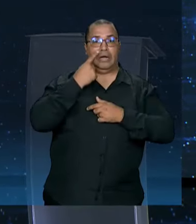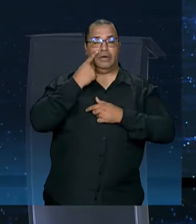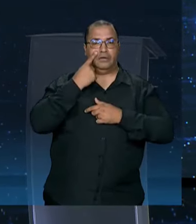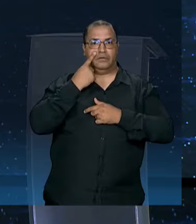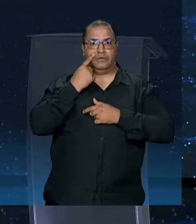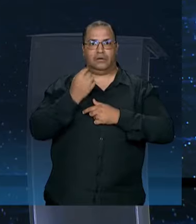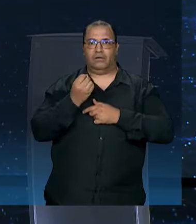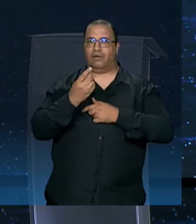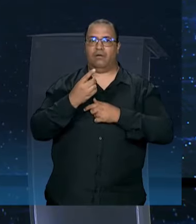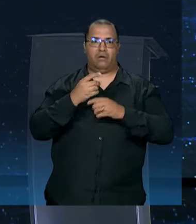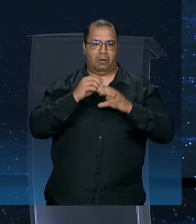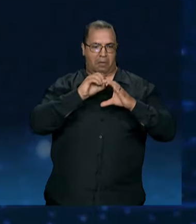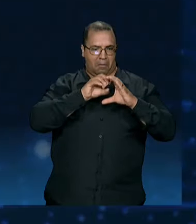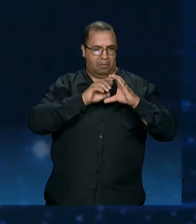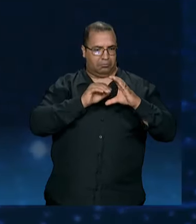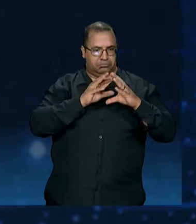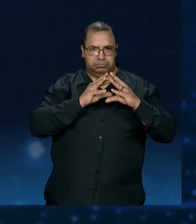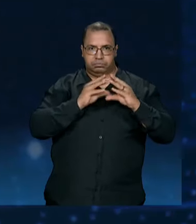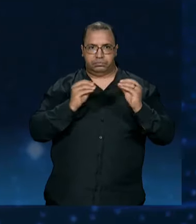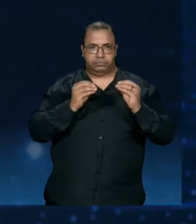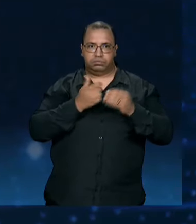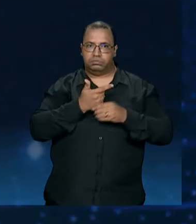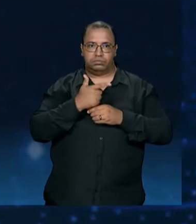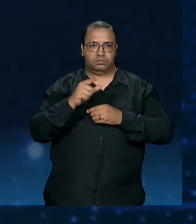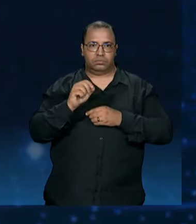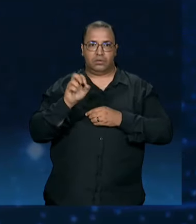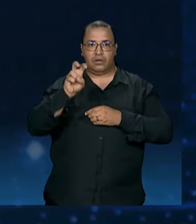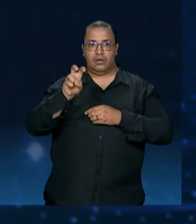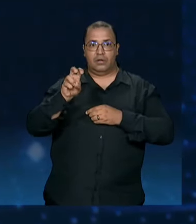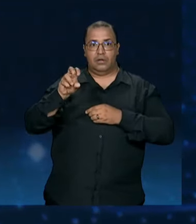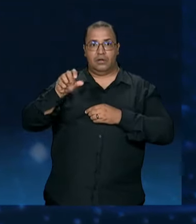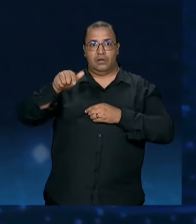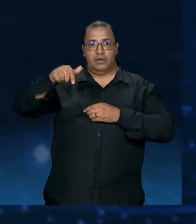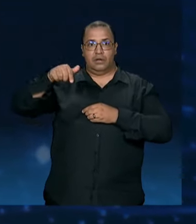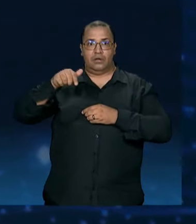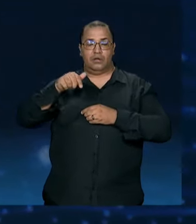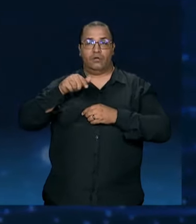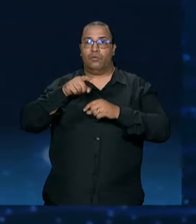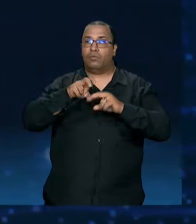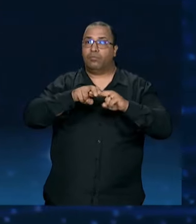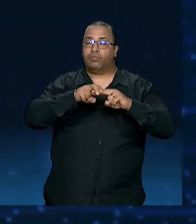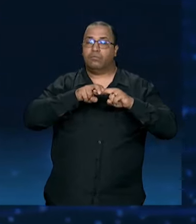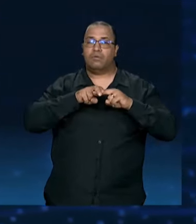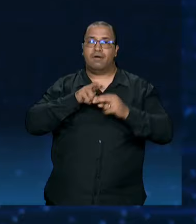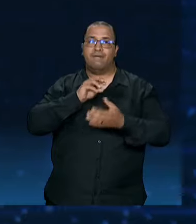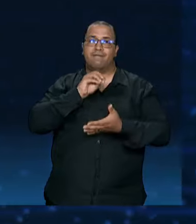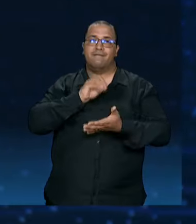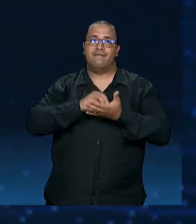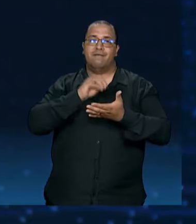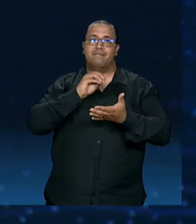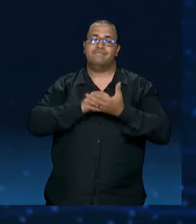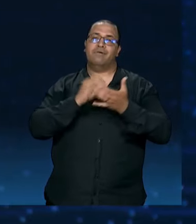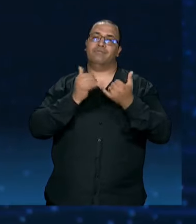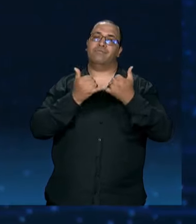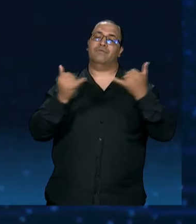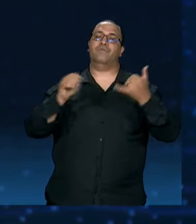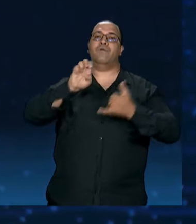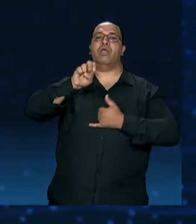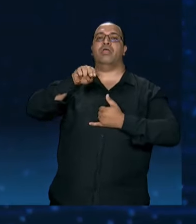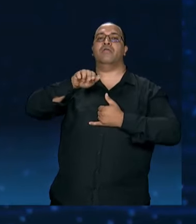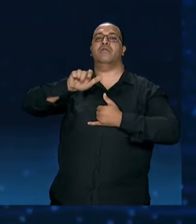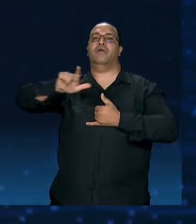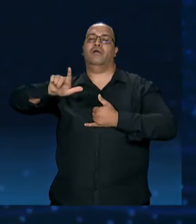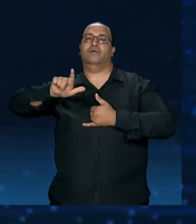que estão sem funcionamento, que são 57, são por falta de energia da Enel. São por falta de energia da Enel. Eu